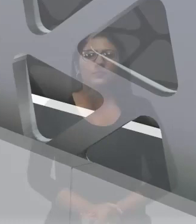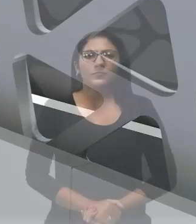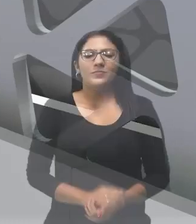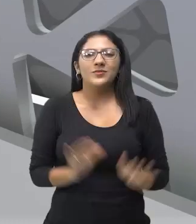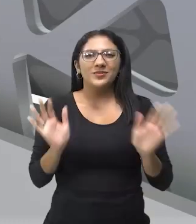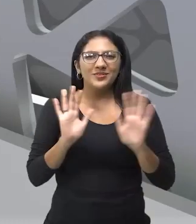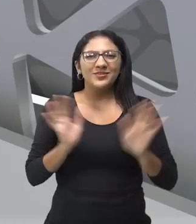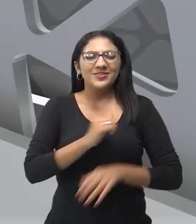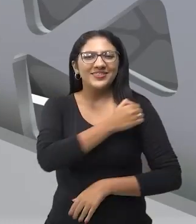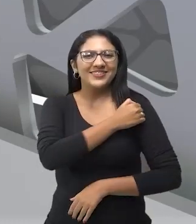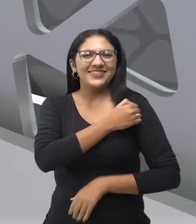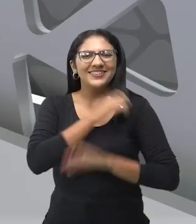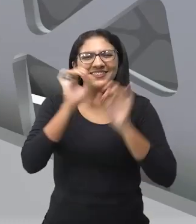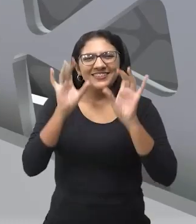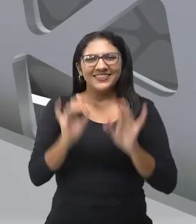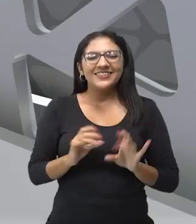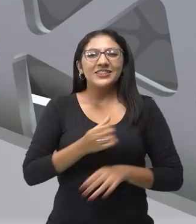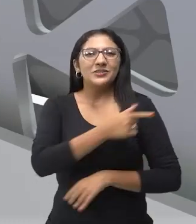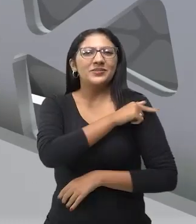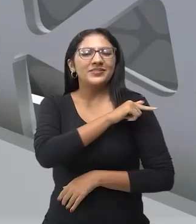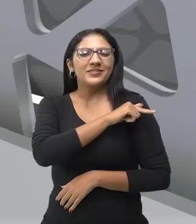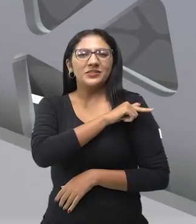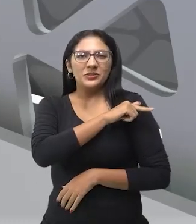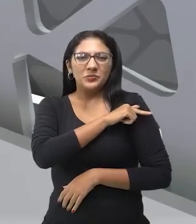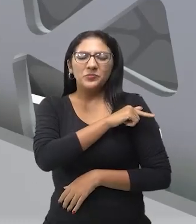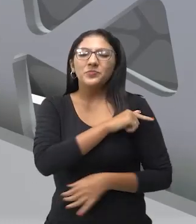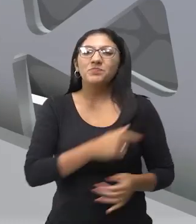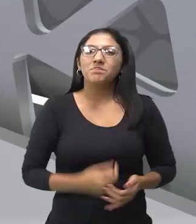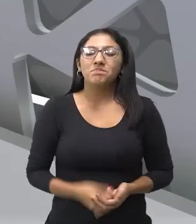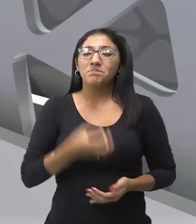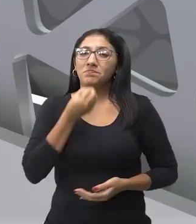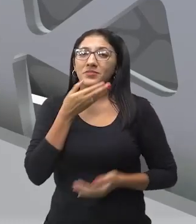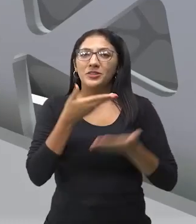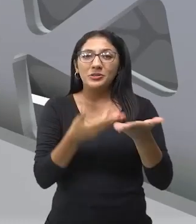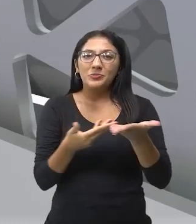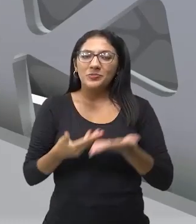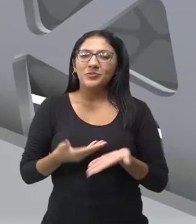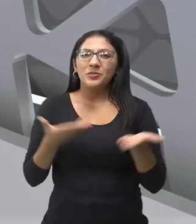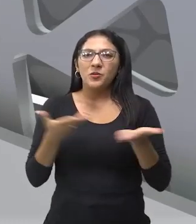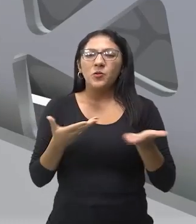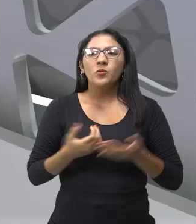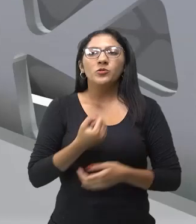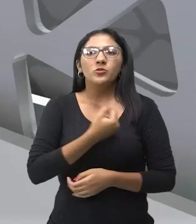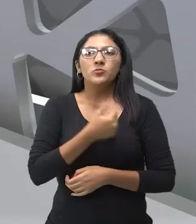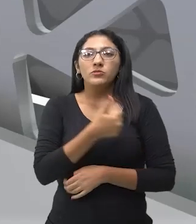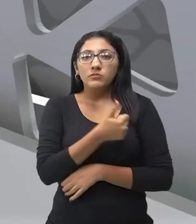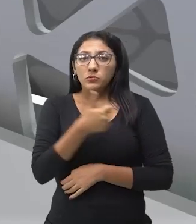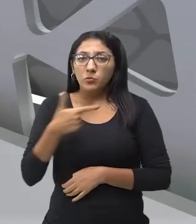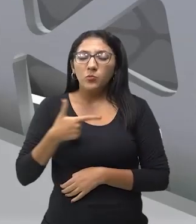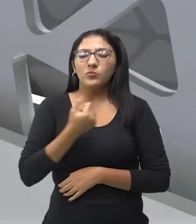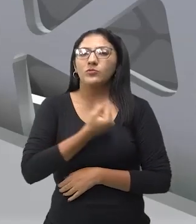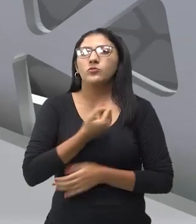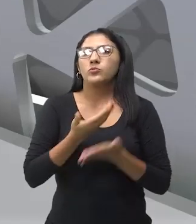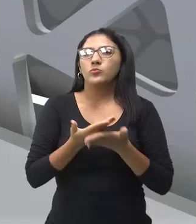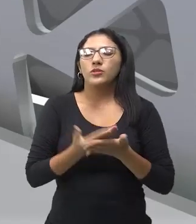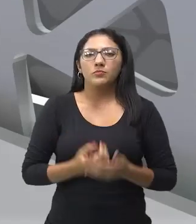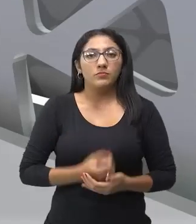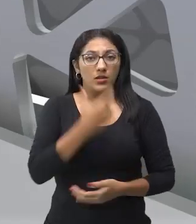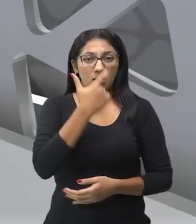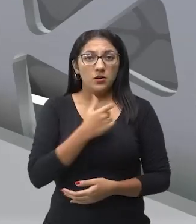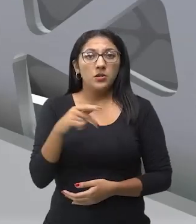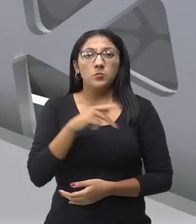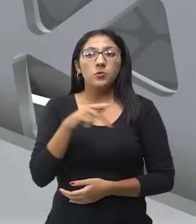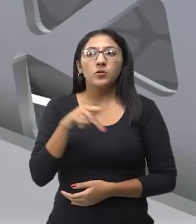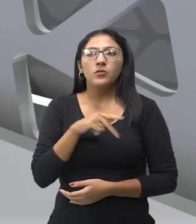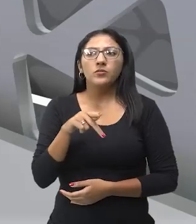Olá, queridos alunos do sétimo ano, sejam bem-vindos à 12ª aula de arte. Eu sou a